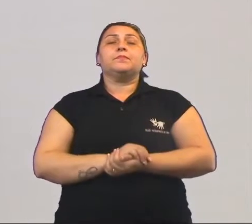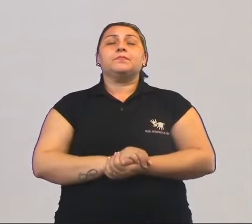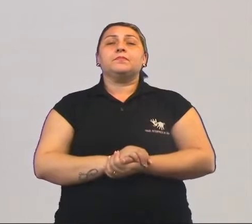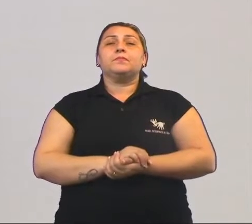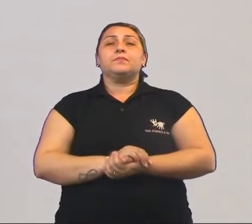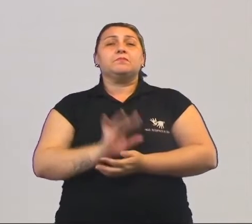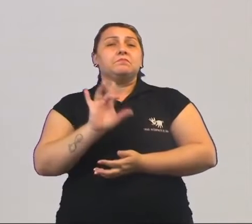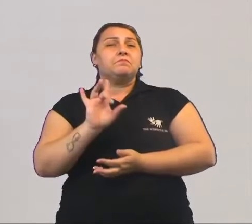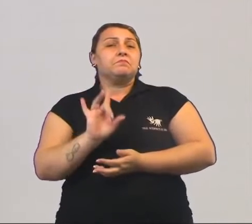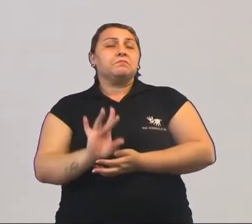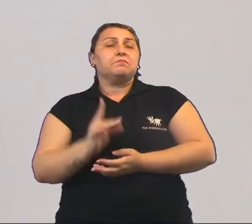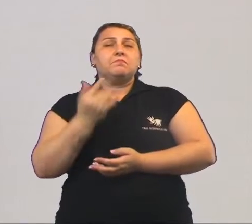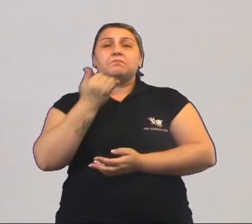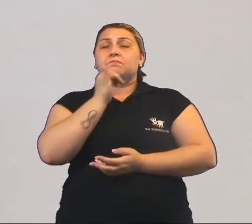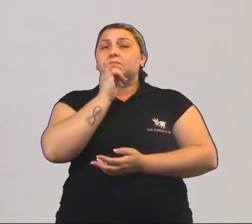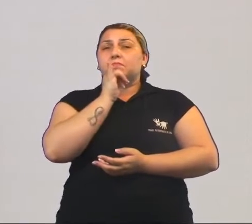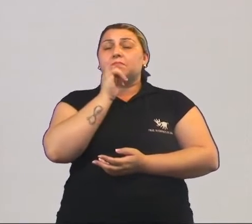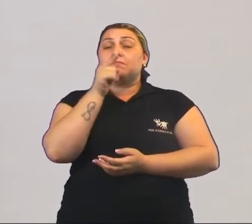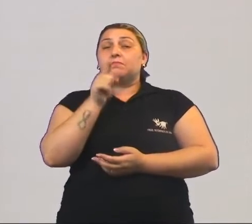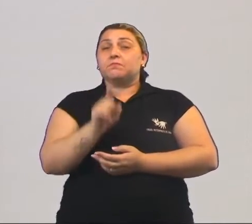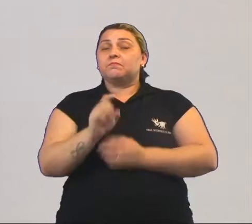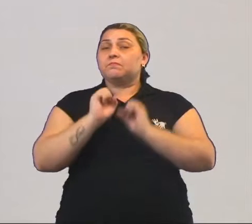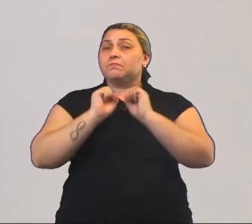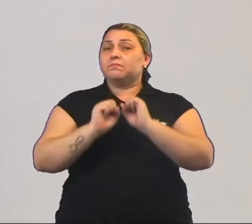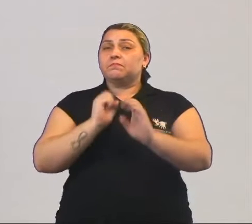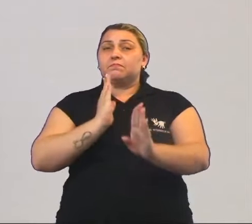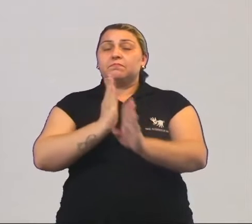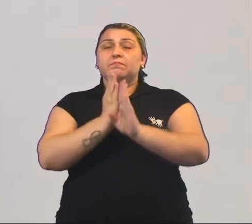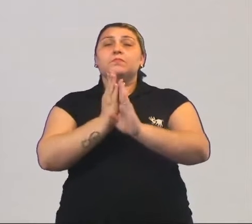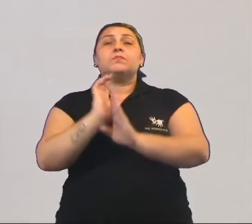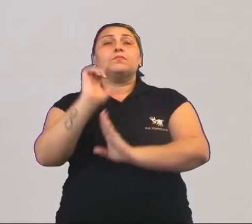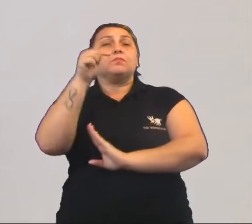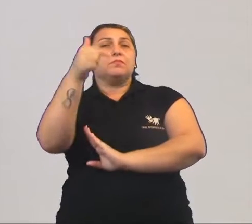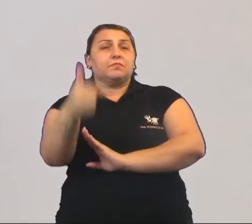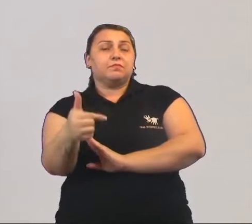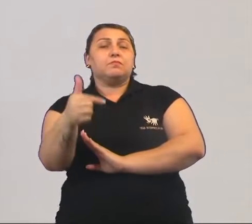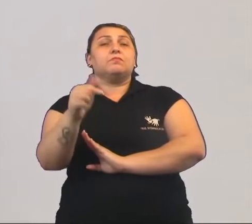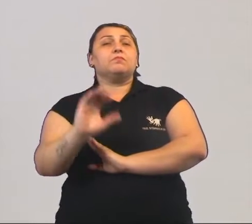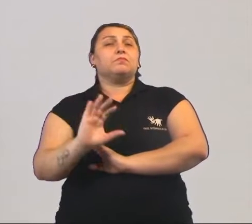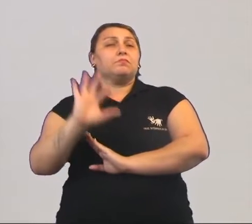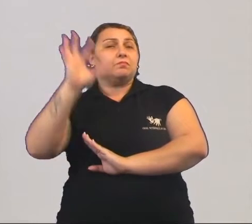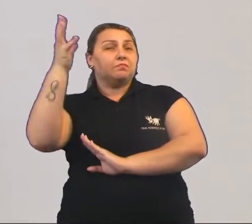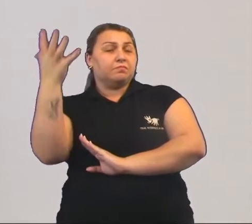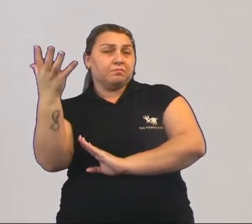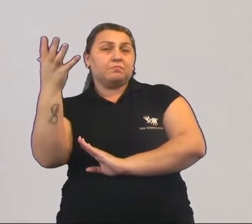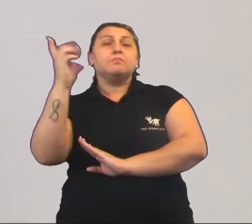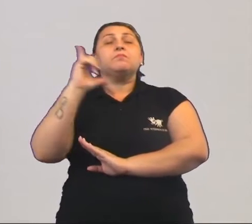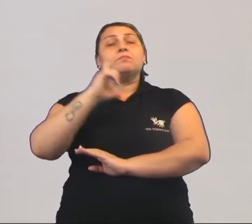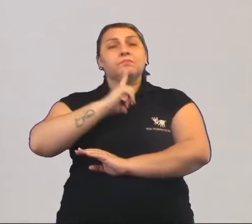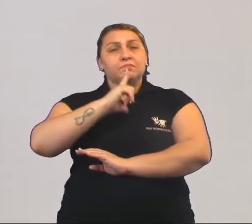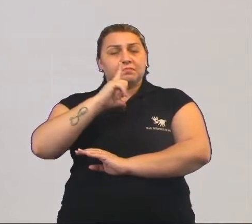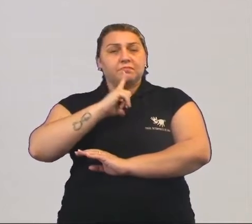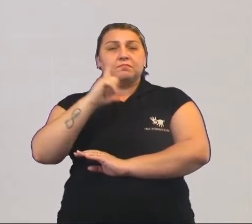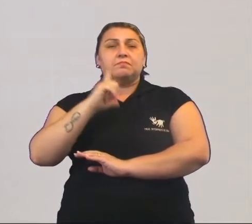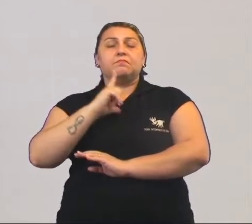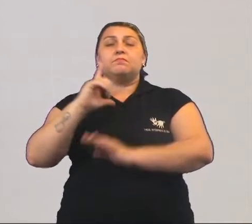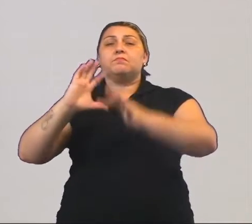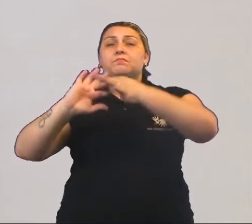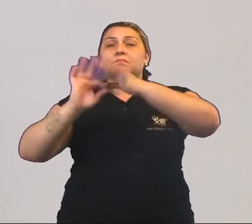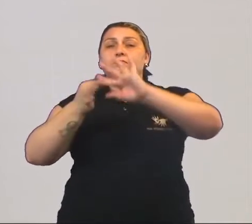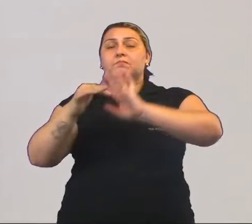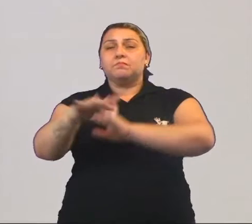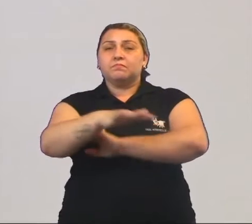Apenas um exemplo, porque você pode identificar outras situações existentes no contexto